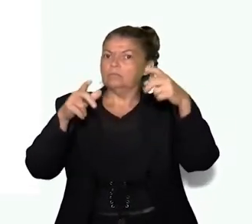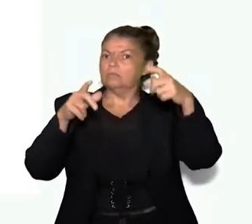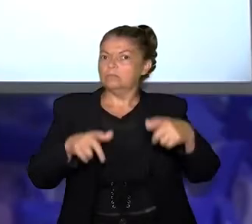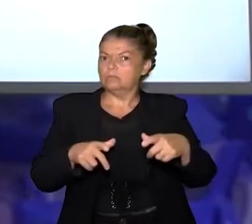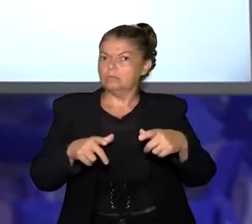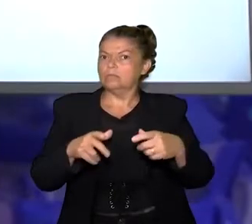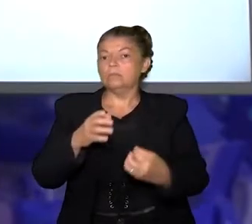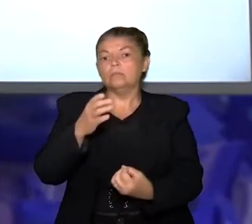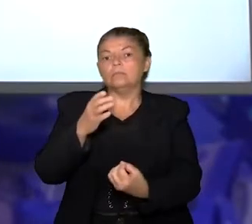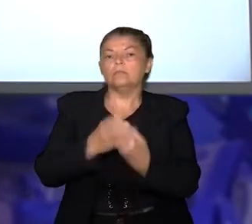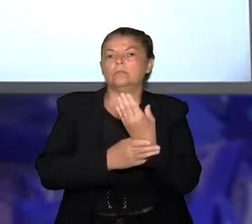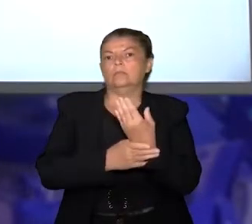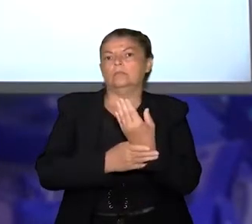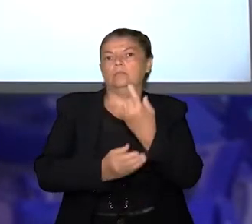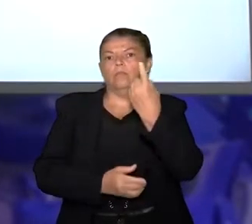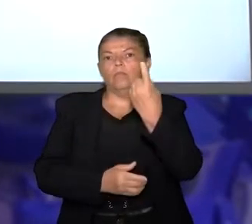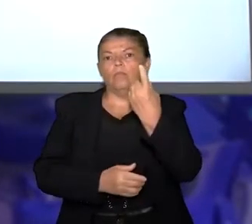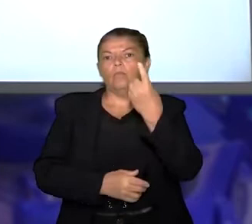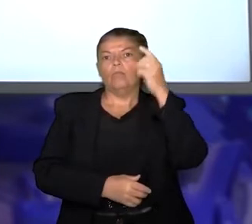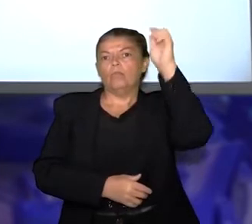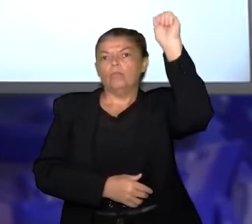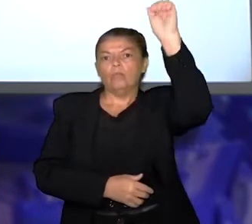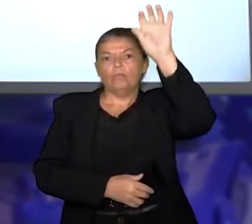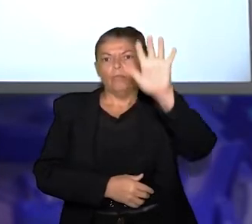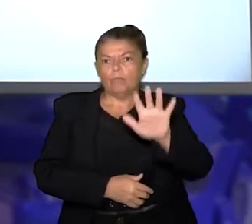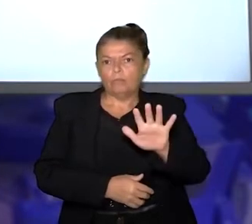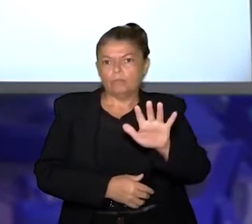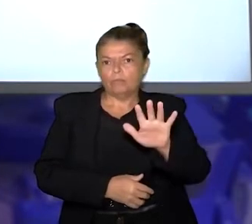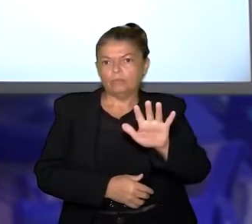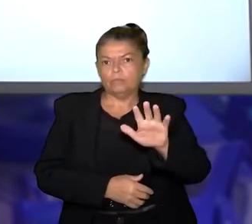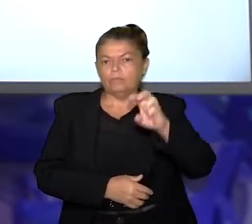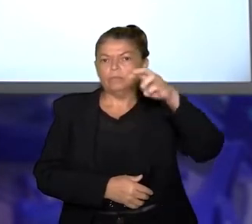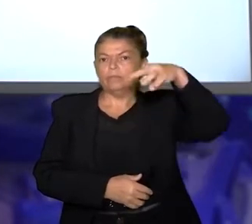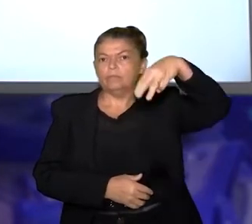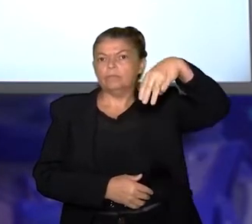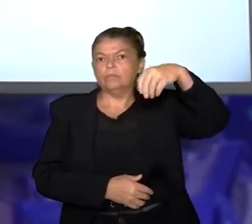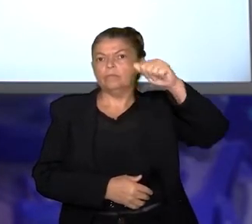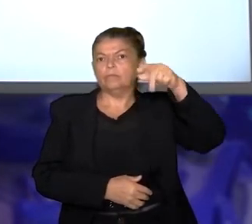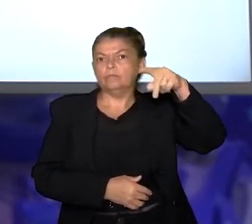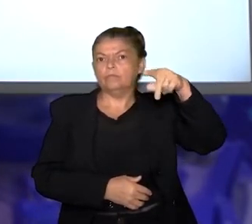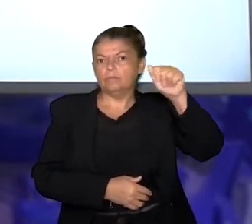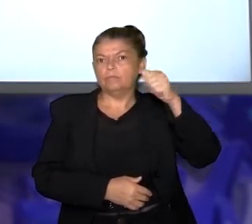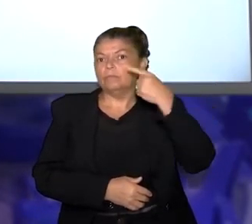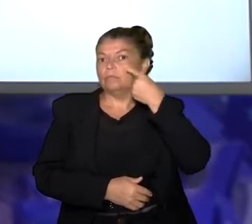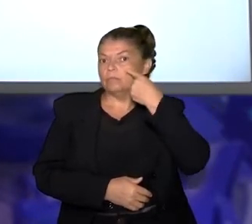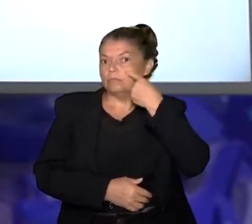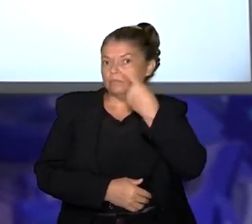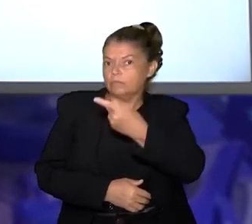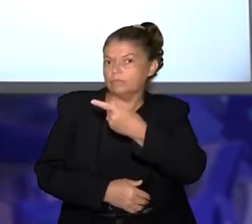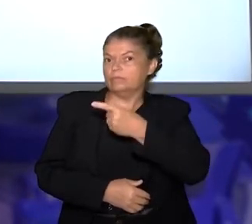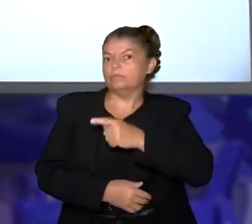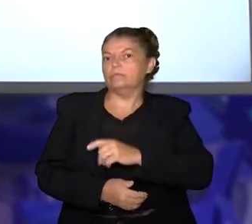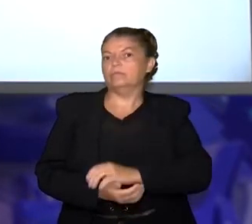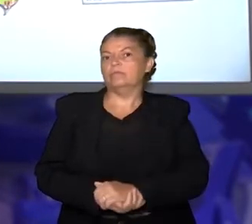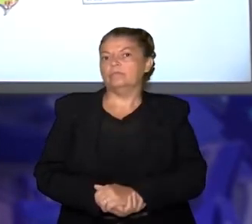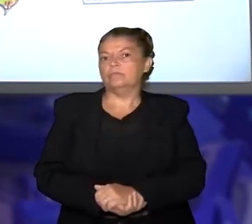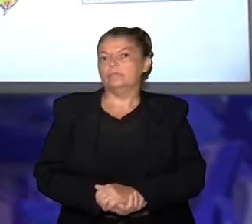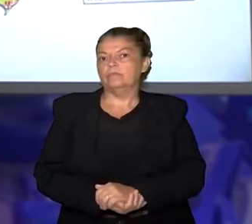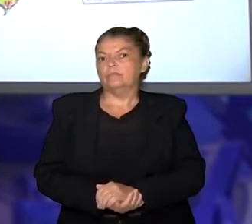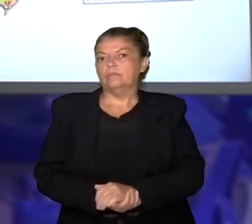Isso são os elementos que formam o mapa, que compõem o mapa. Vamos ver a seguir cada um desses elementos.